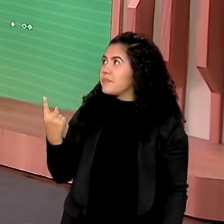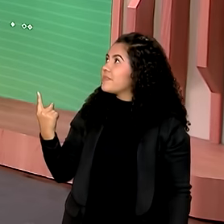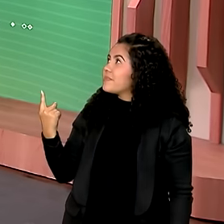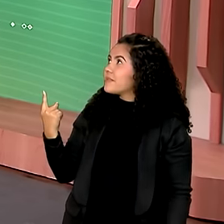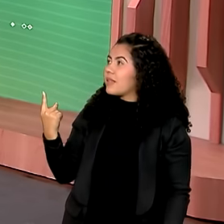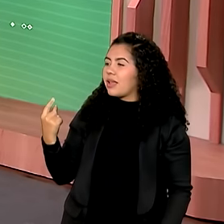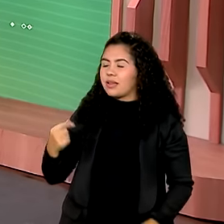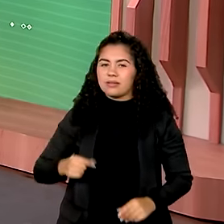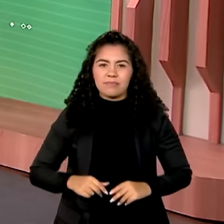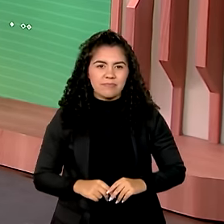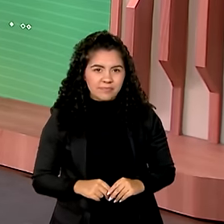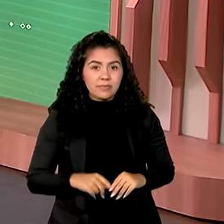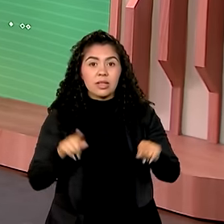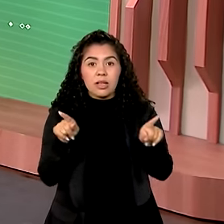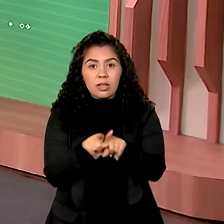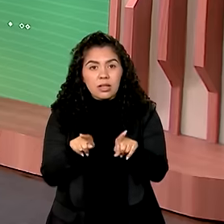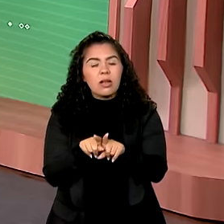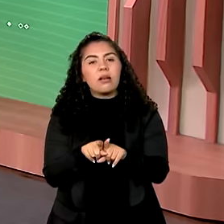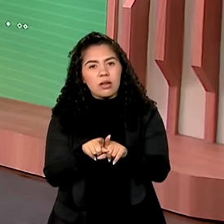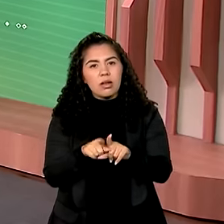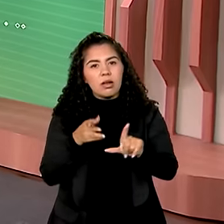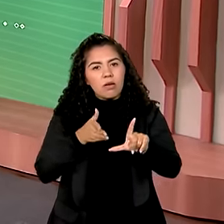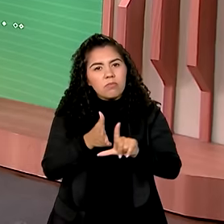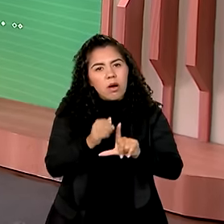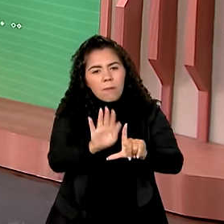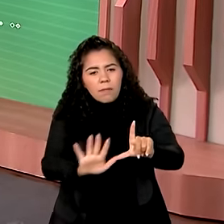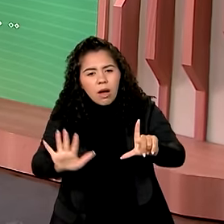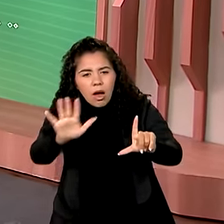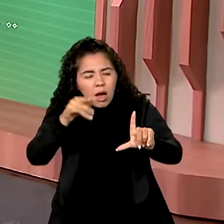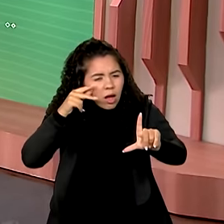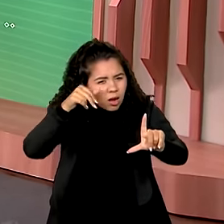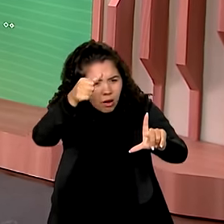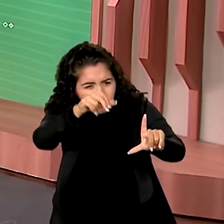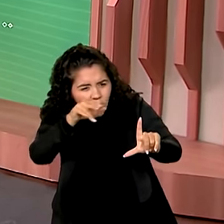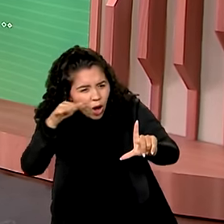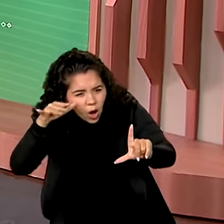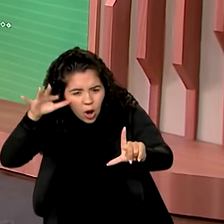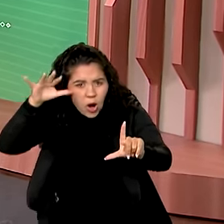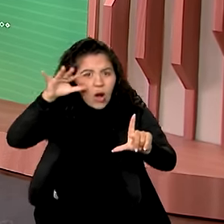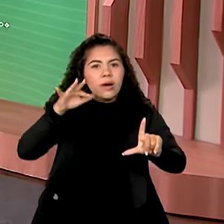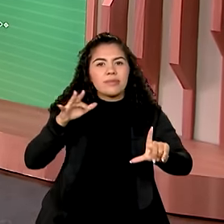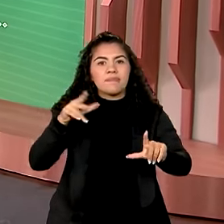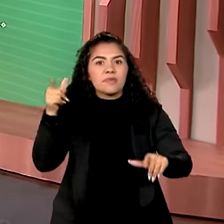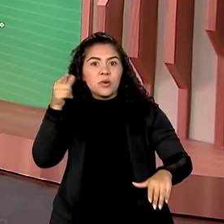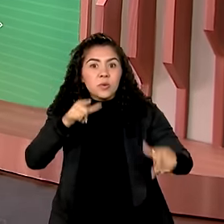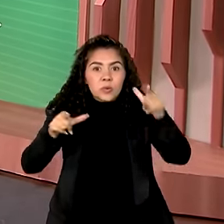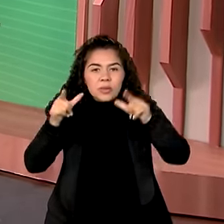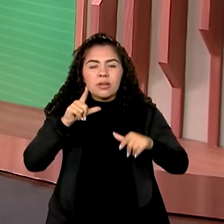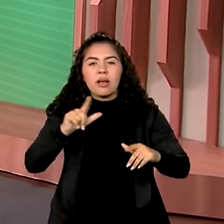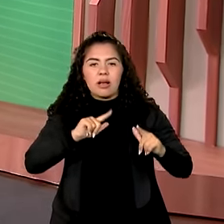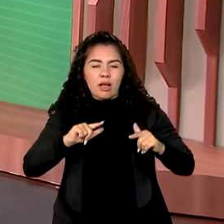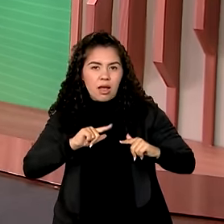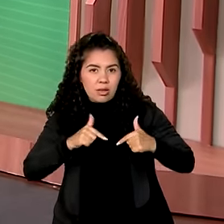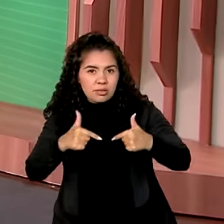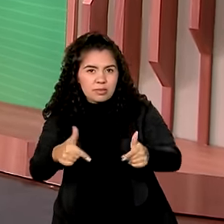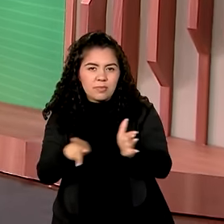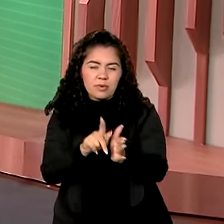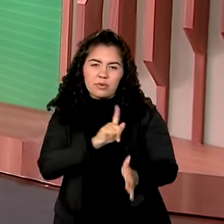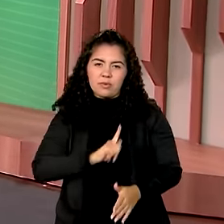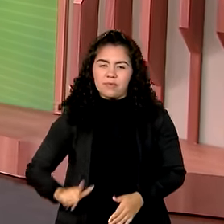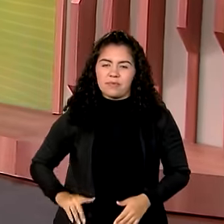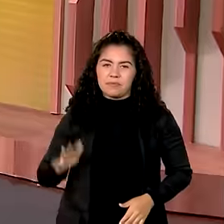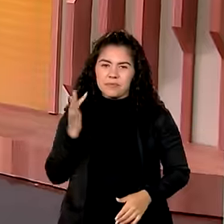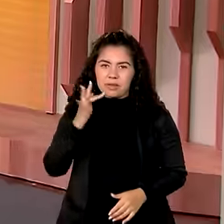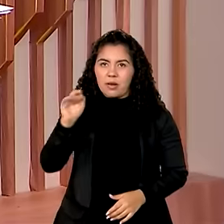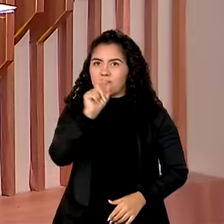Comunica.br e navegar na plataforma Comunica.br. Assim, você fica por dentro das ações e dos programas federais em todo o